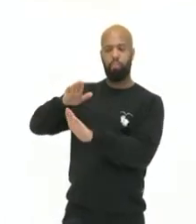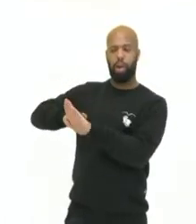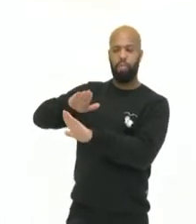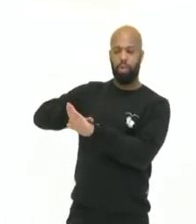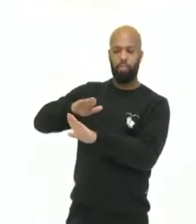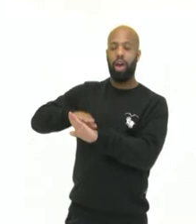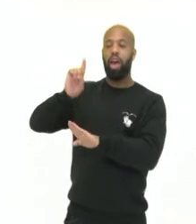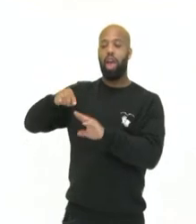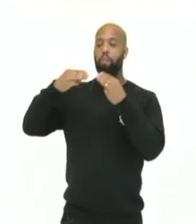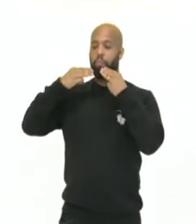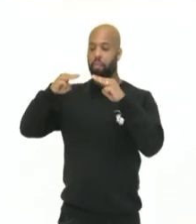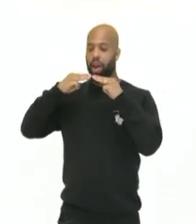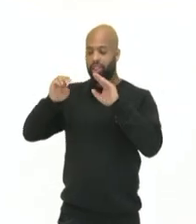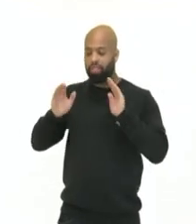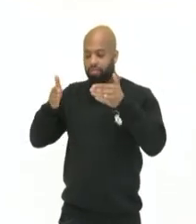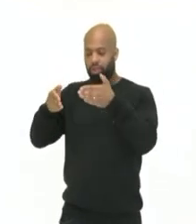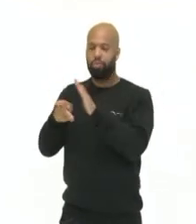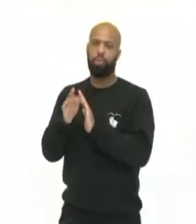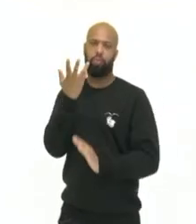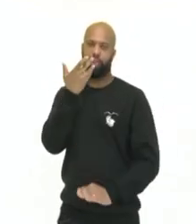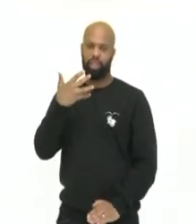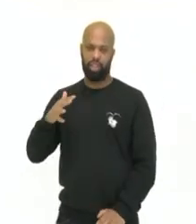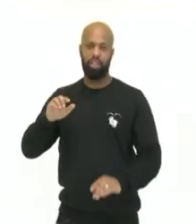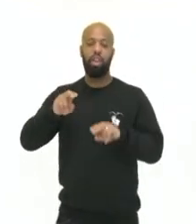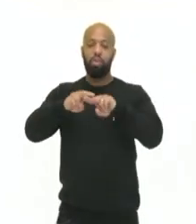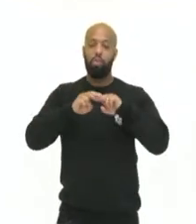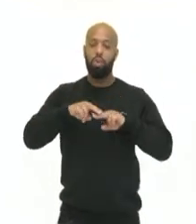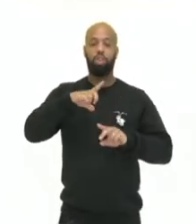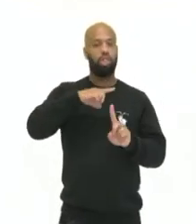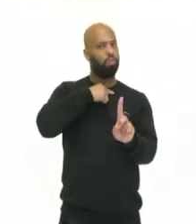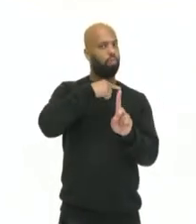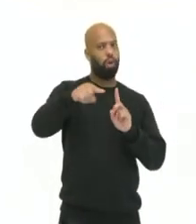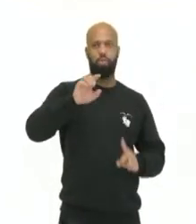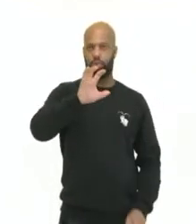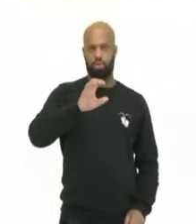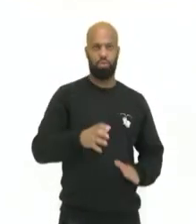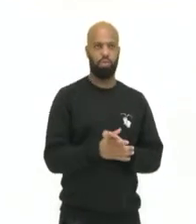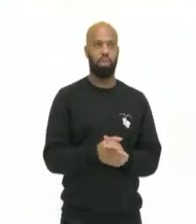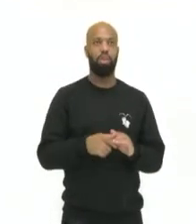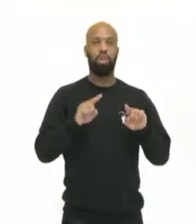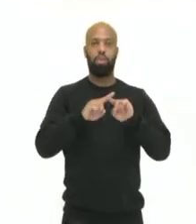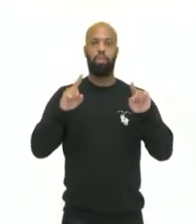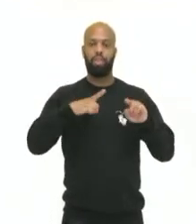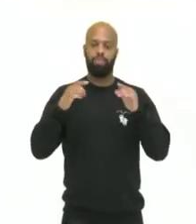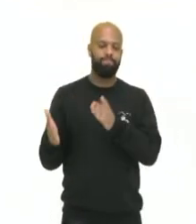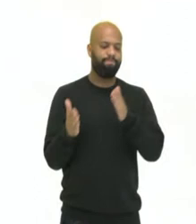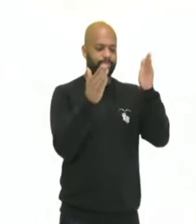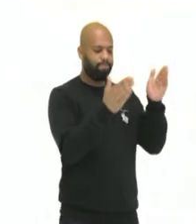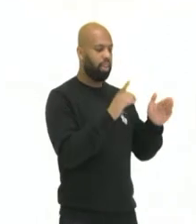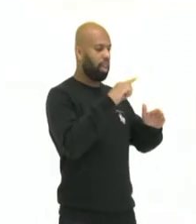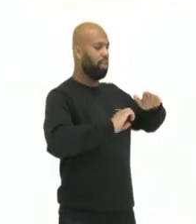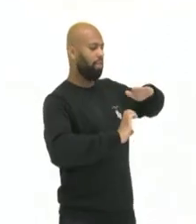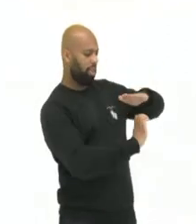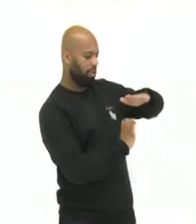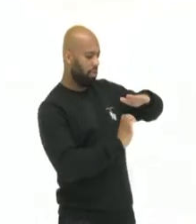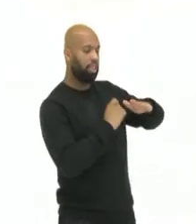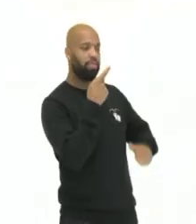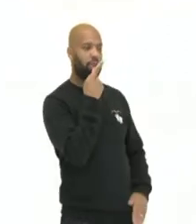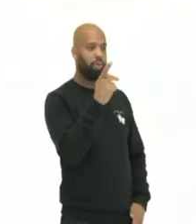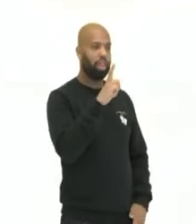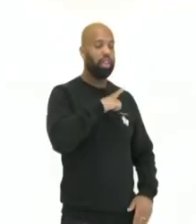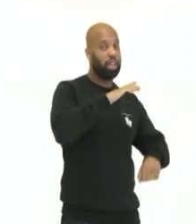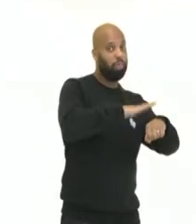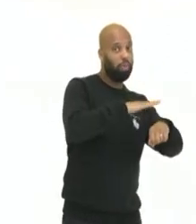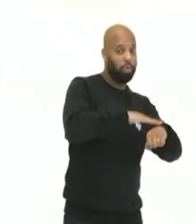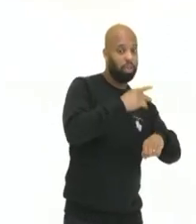infantil. E, por isso, a prática deveria ser vetada. No campo oposto, estão as empresas que, ora